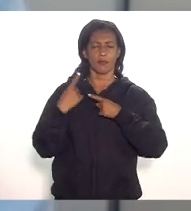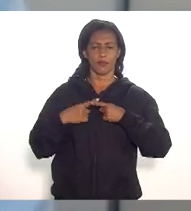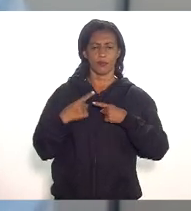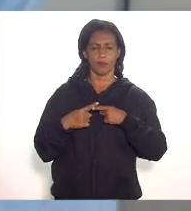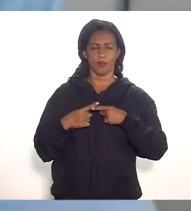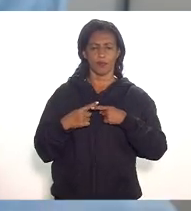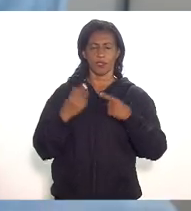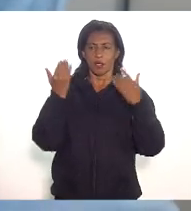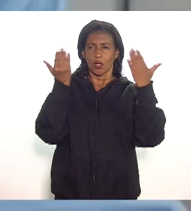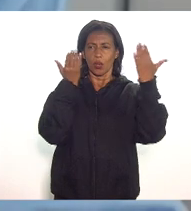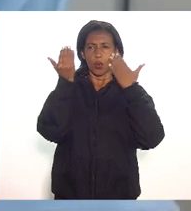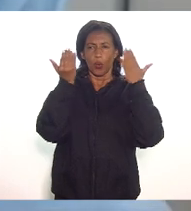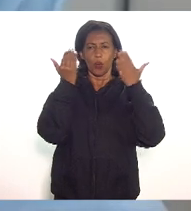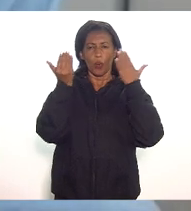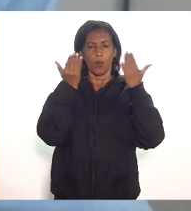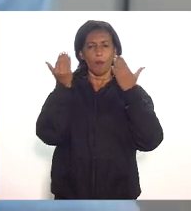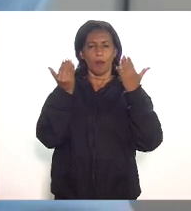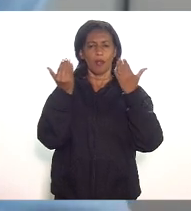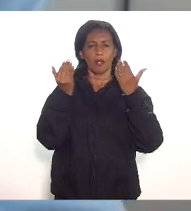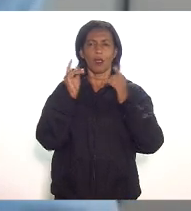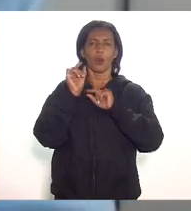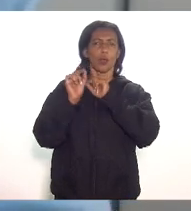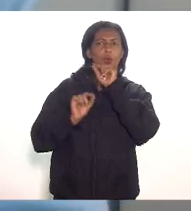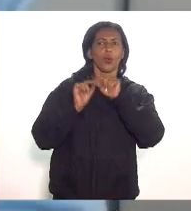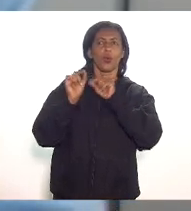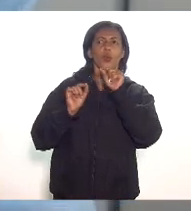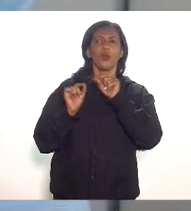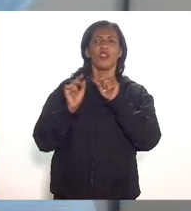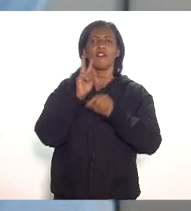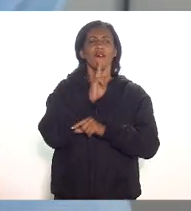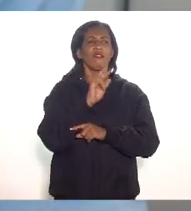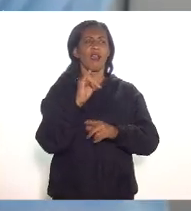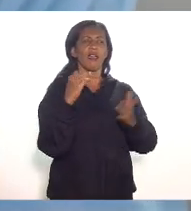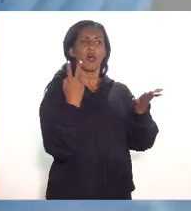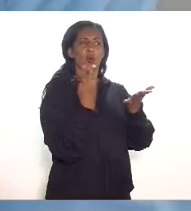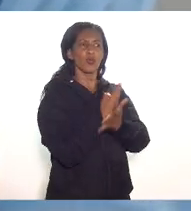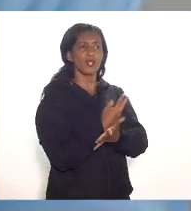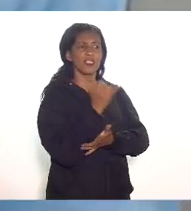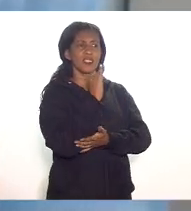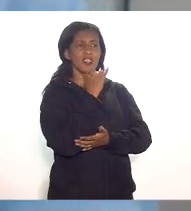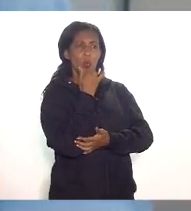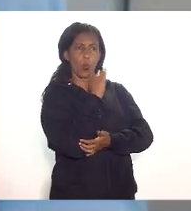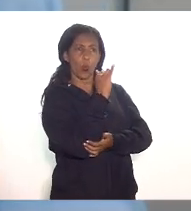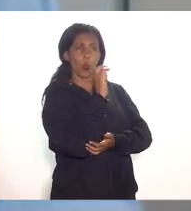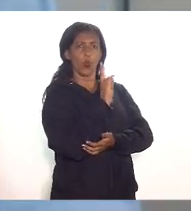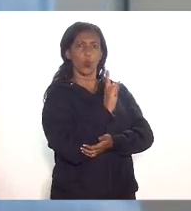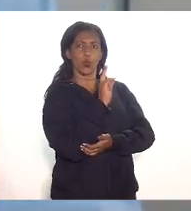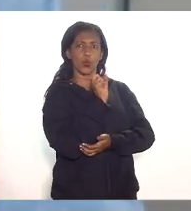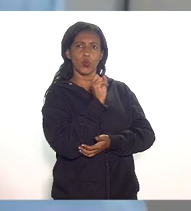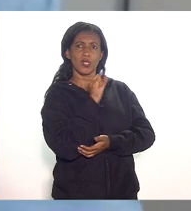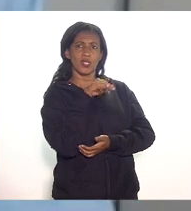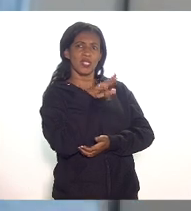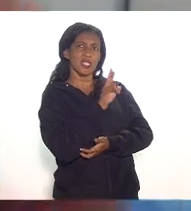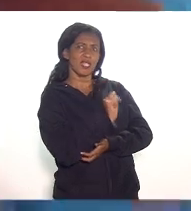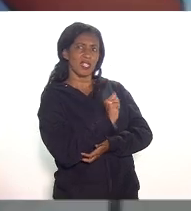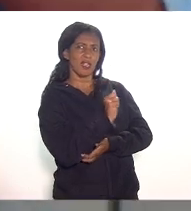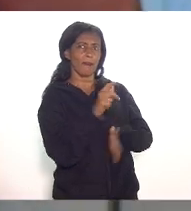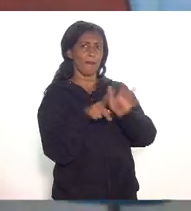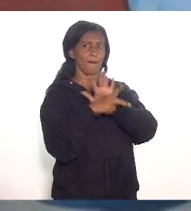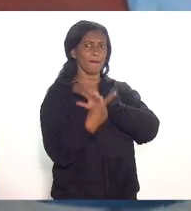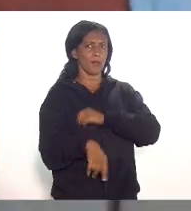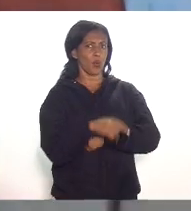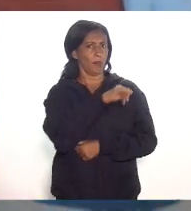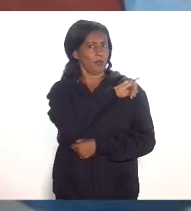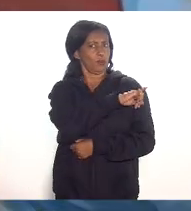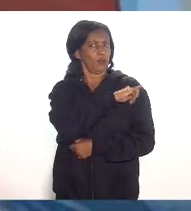gente tem que comparar o que vai ser com a usina aqui e sem usina porque não existe usina sem o benefício aqui a usina não vai estar como já